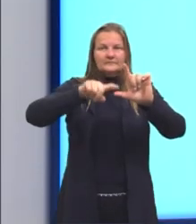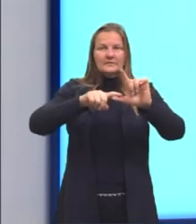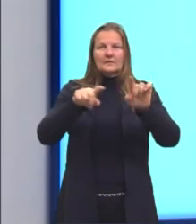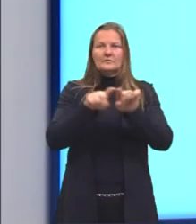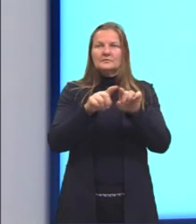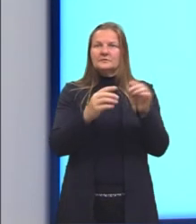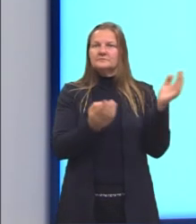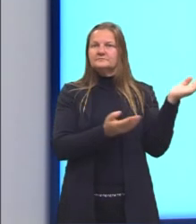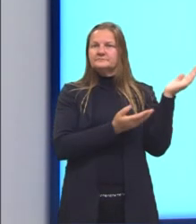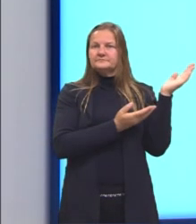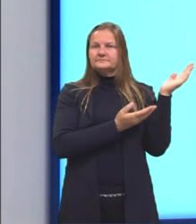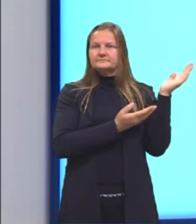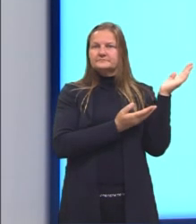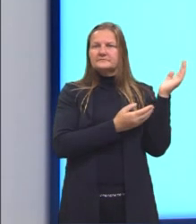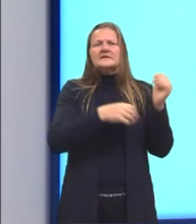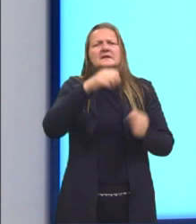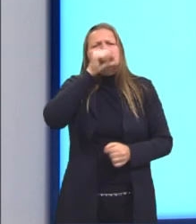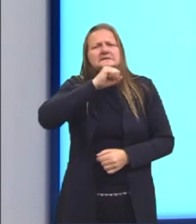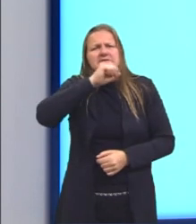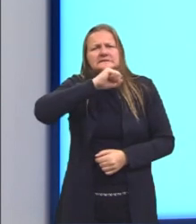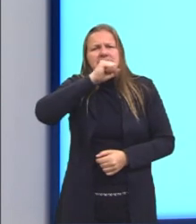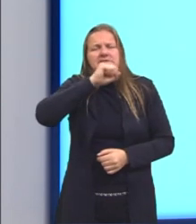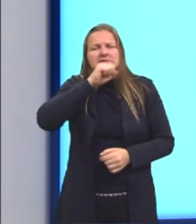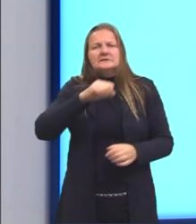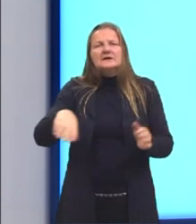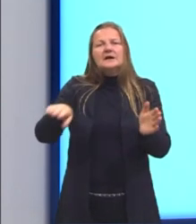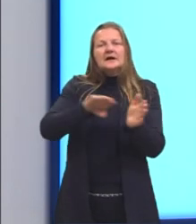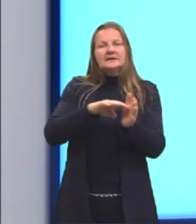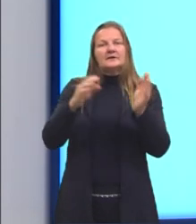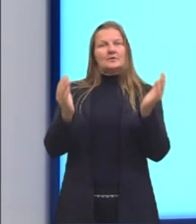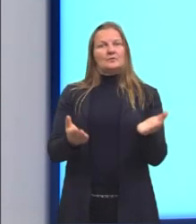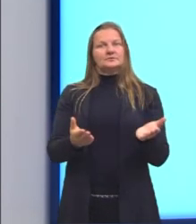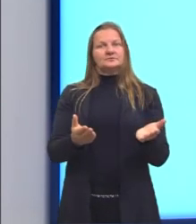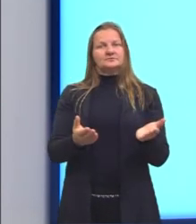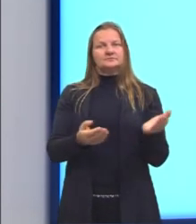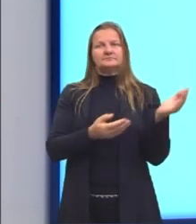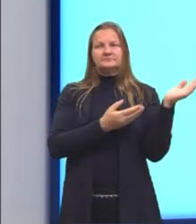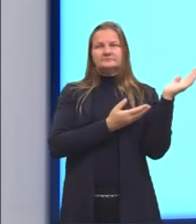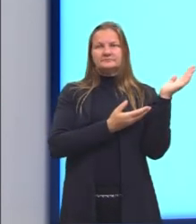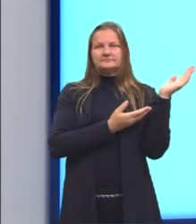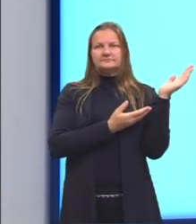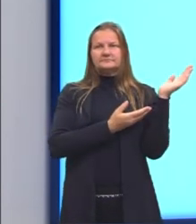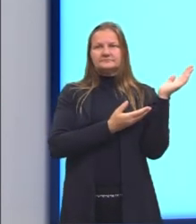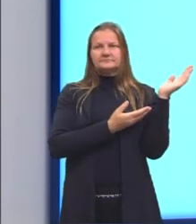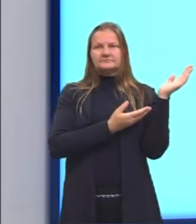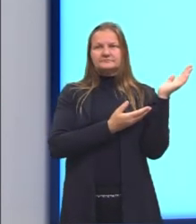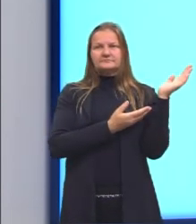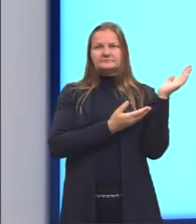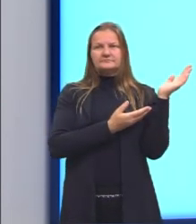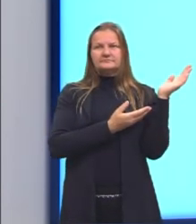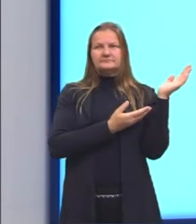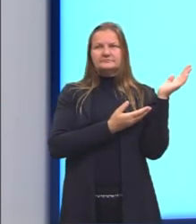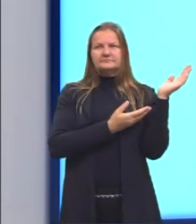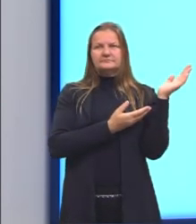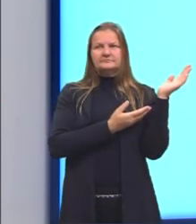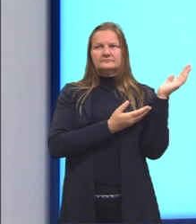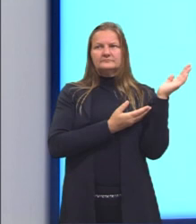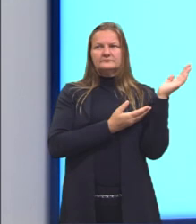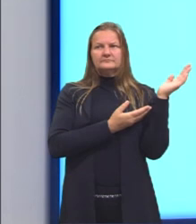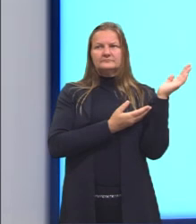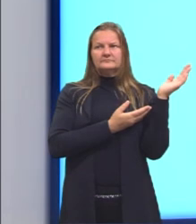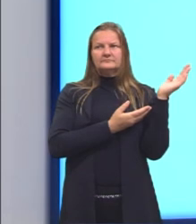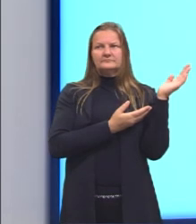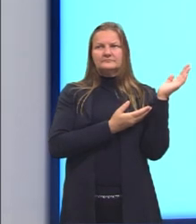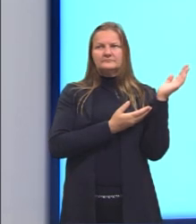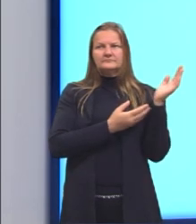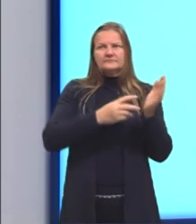instrumentos então bem antigos, até os instrumentos que a gente utiliza ainda no dia de hoje. Então nós temos o